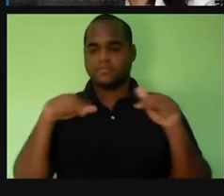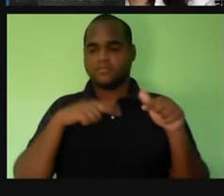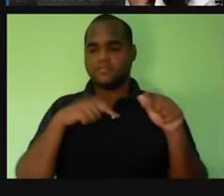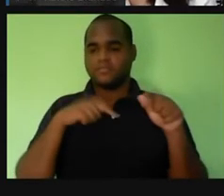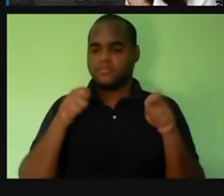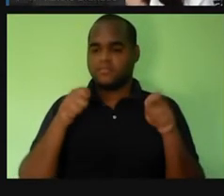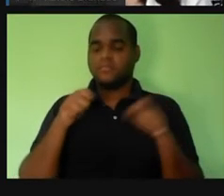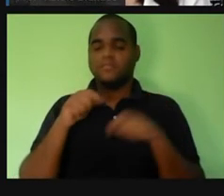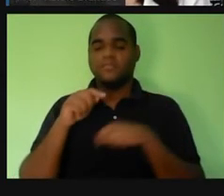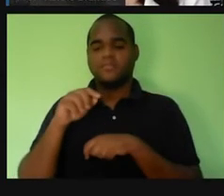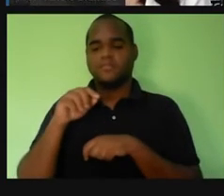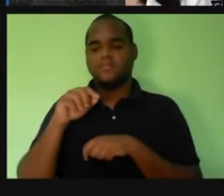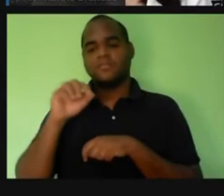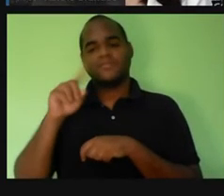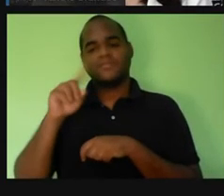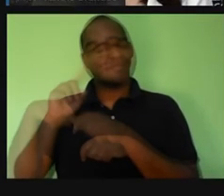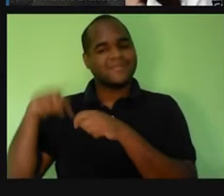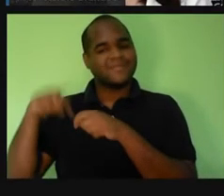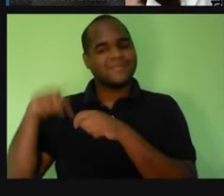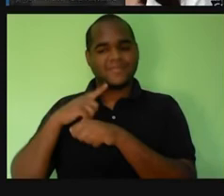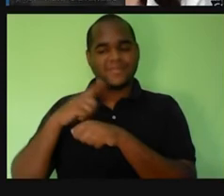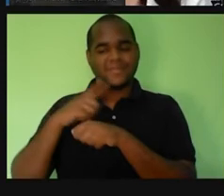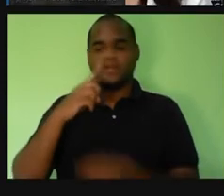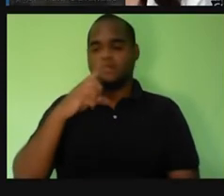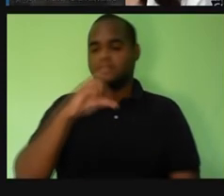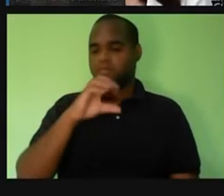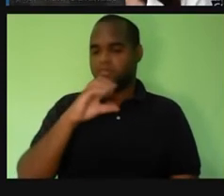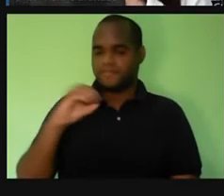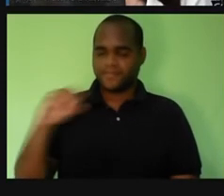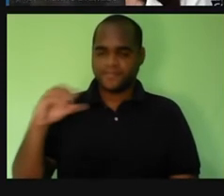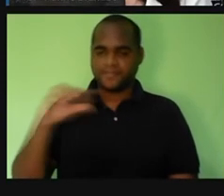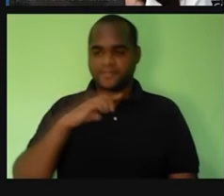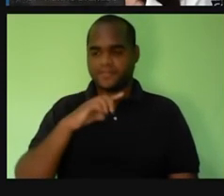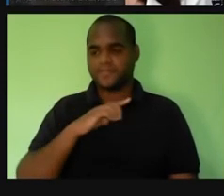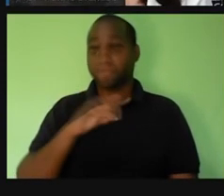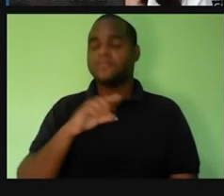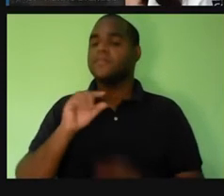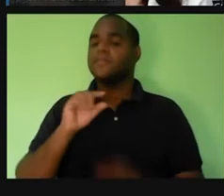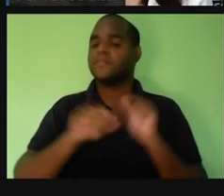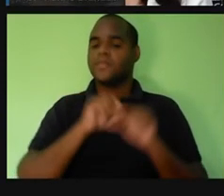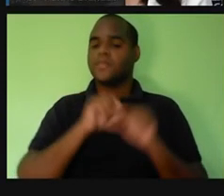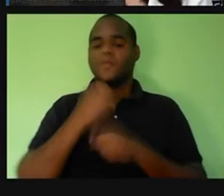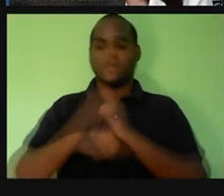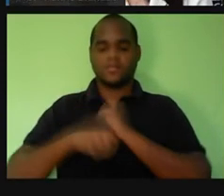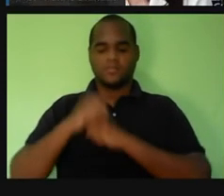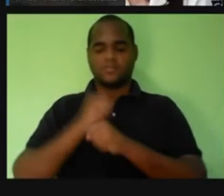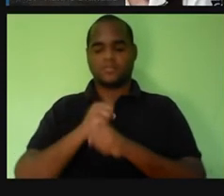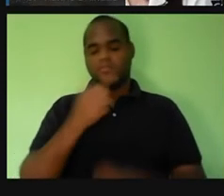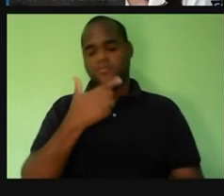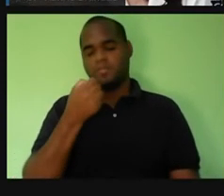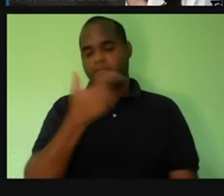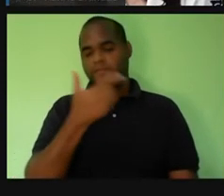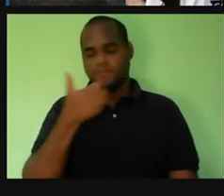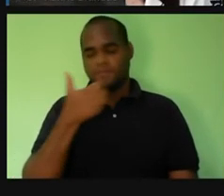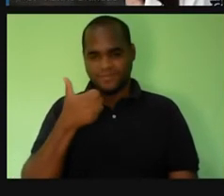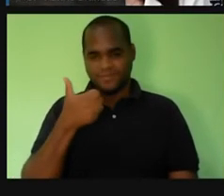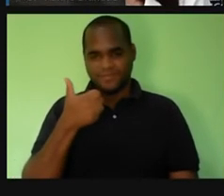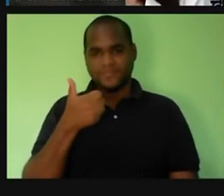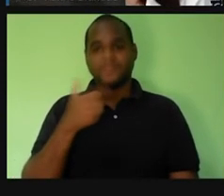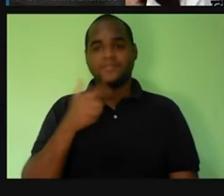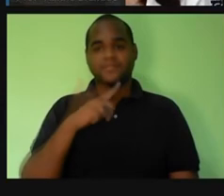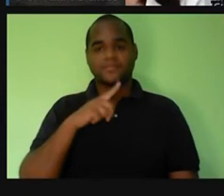E nós estamos em 2021, né? Desculpa, início lá de